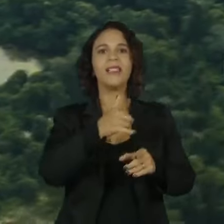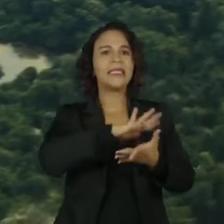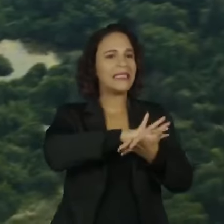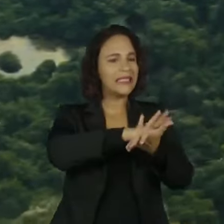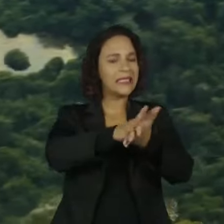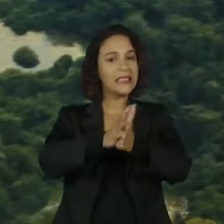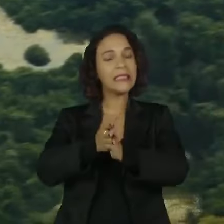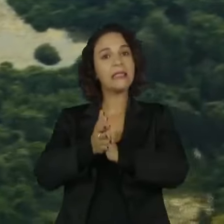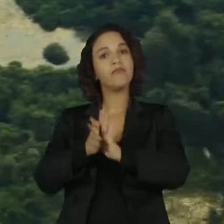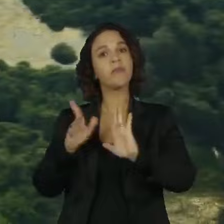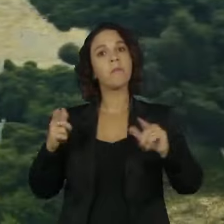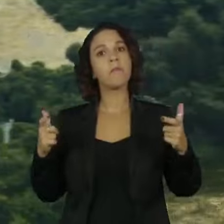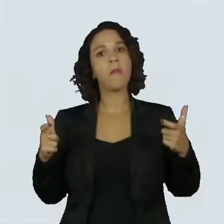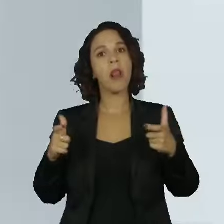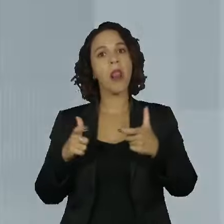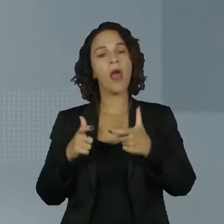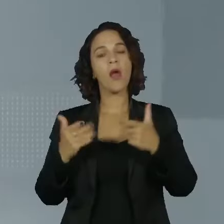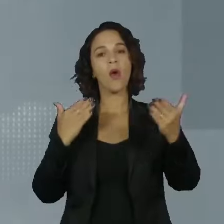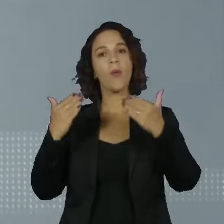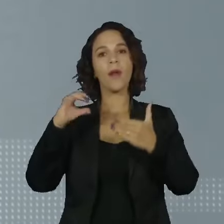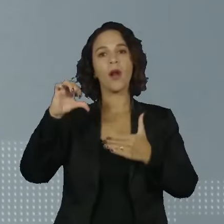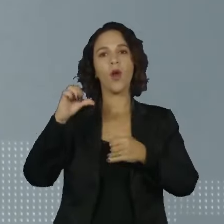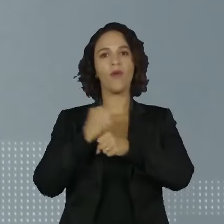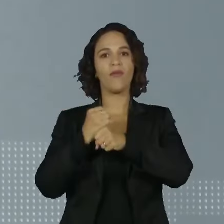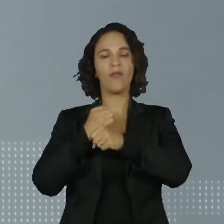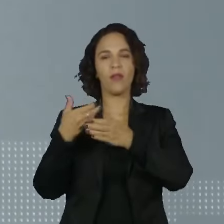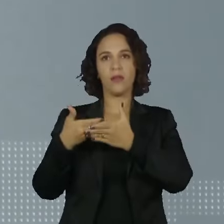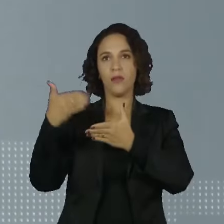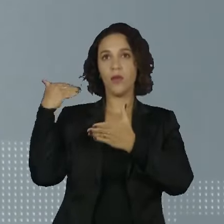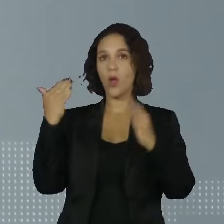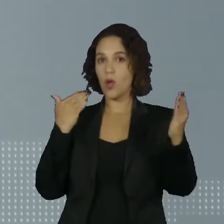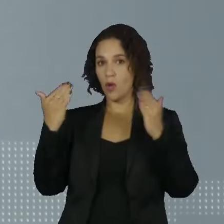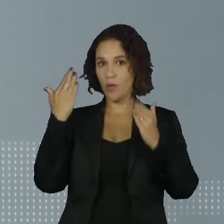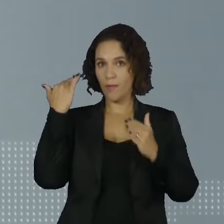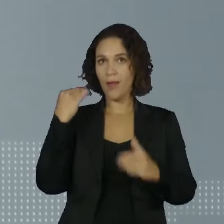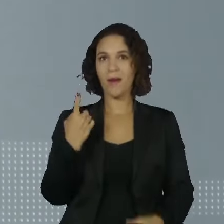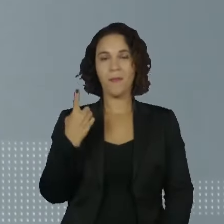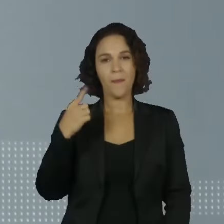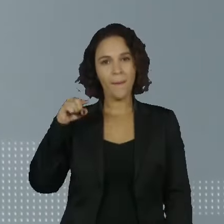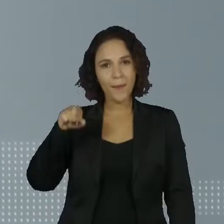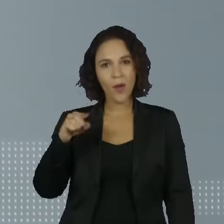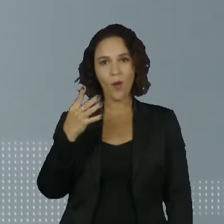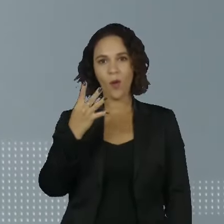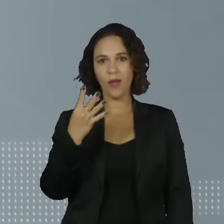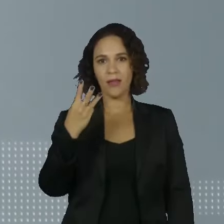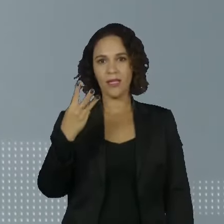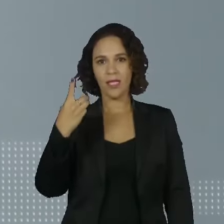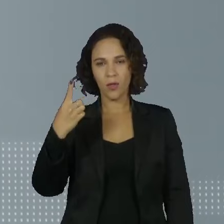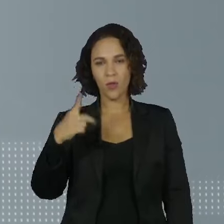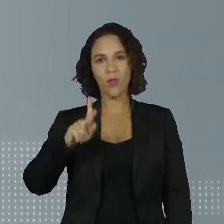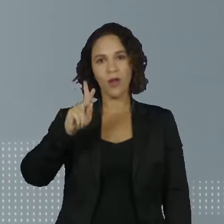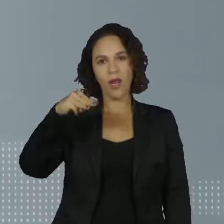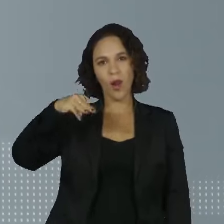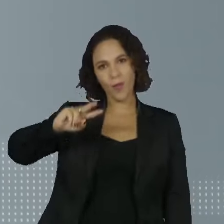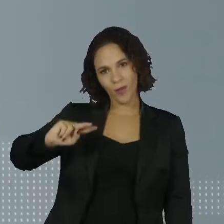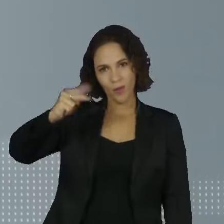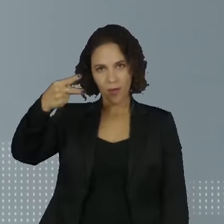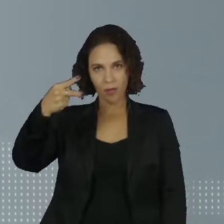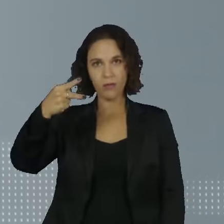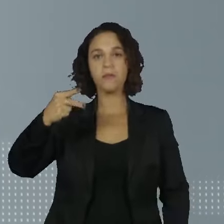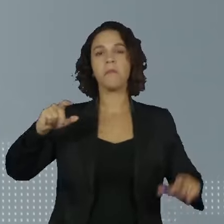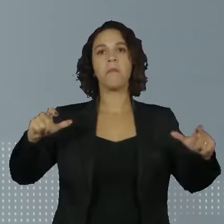a menor registrada em nove anos. Em relação ao ano anterior, passou de 1.431 quilômetros quadrados para